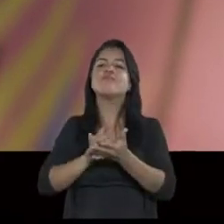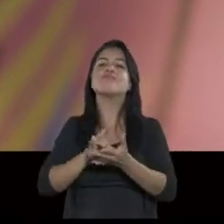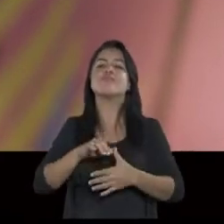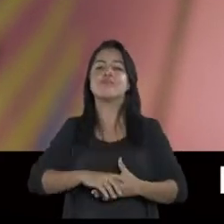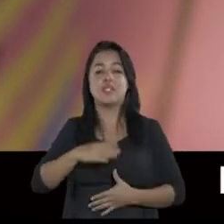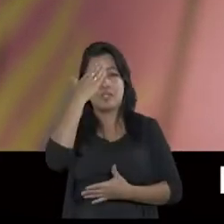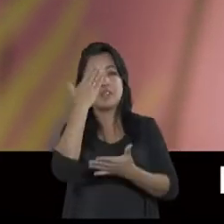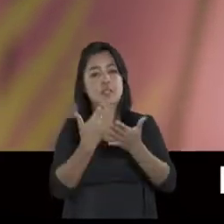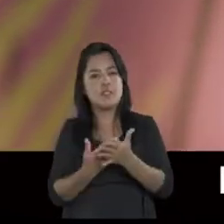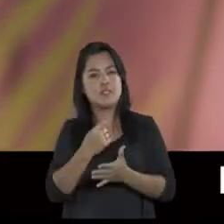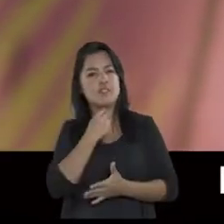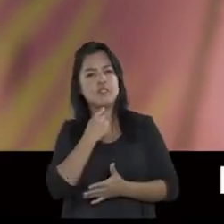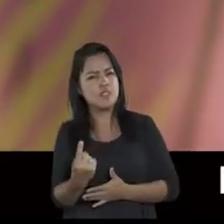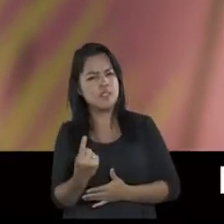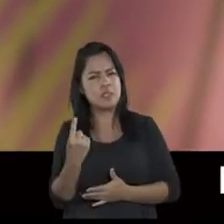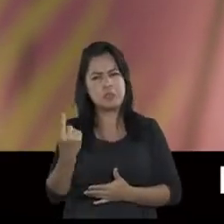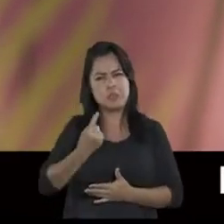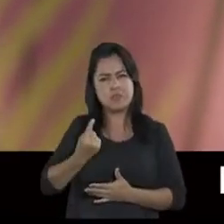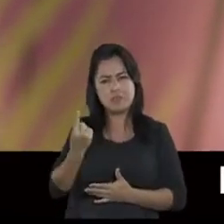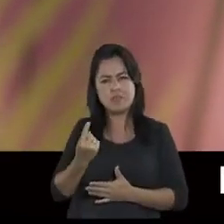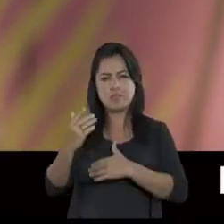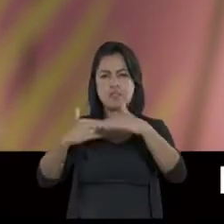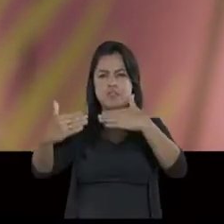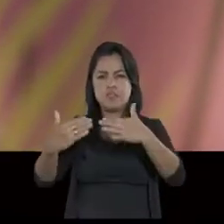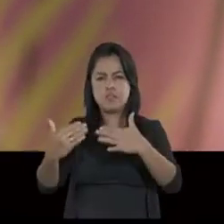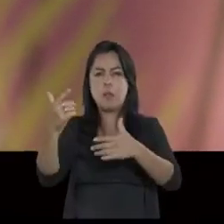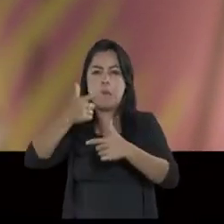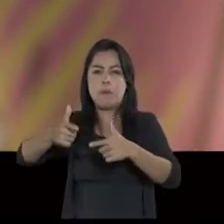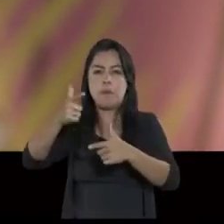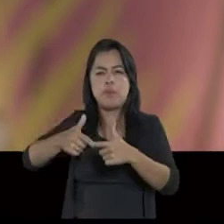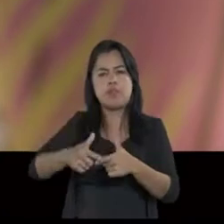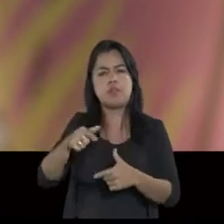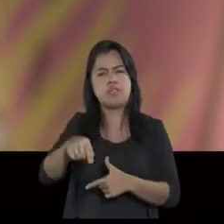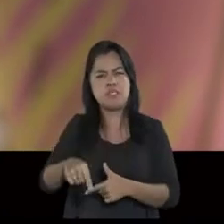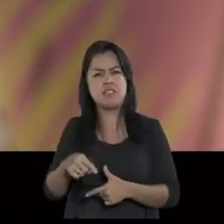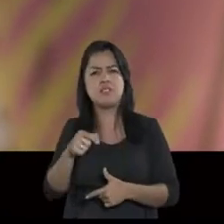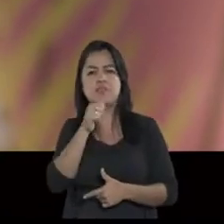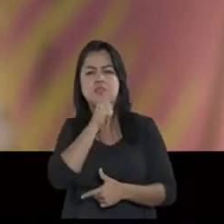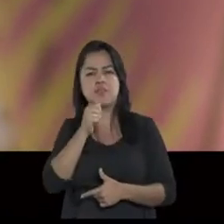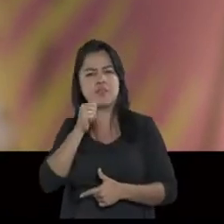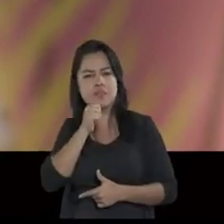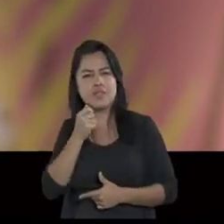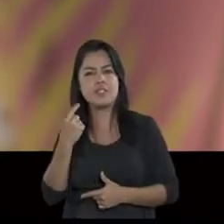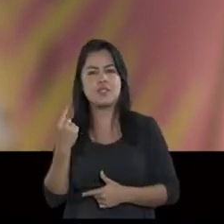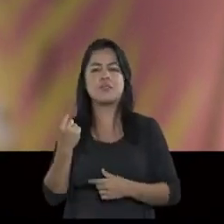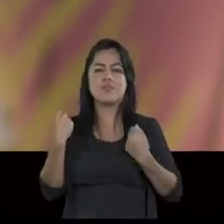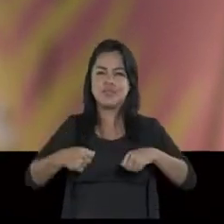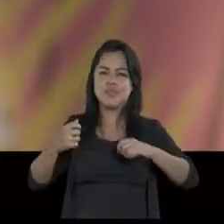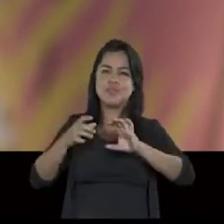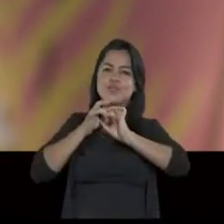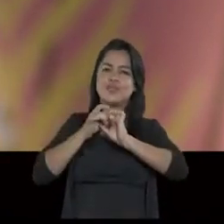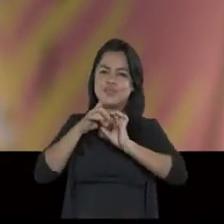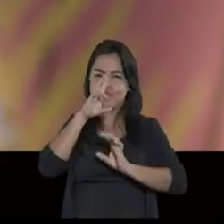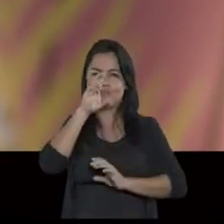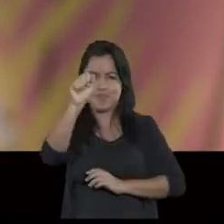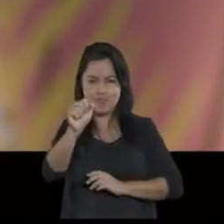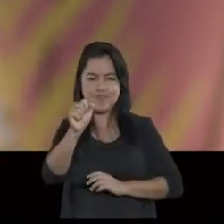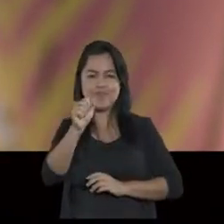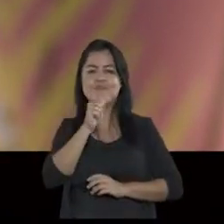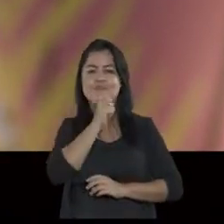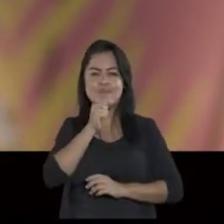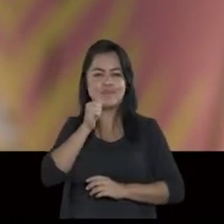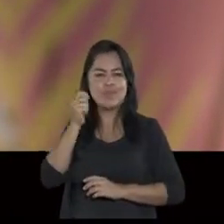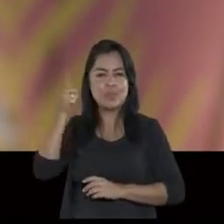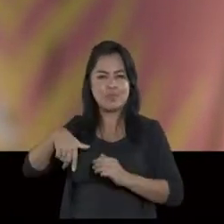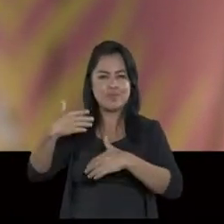Acredite, ninguém vai conseguir desenvolver e vencer os problemas de Macapá sozinho. Só unido e forte, Macapá vai